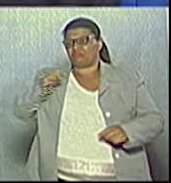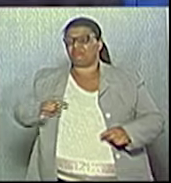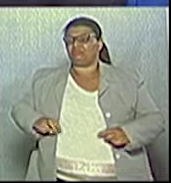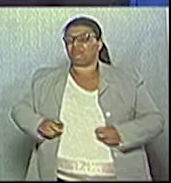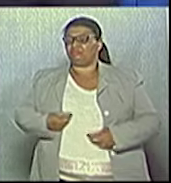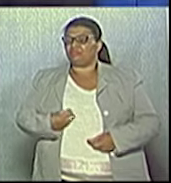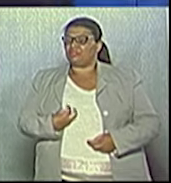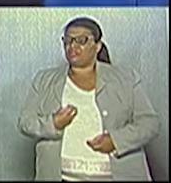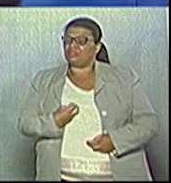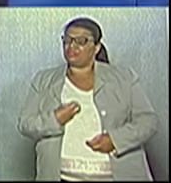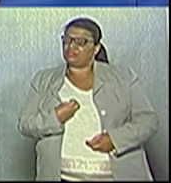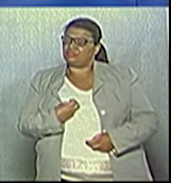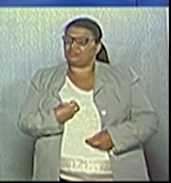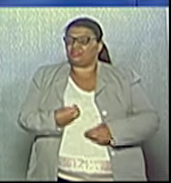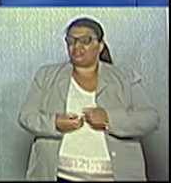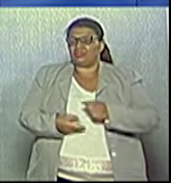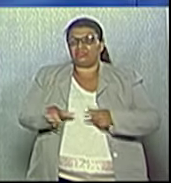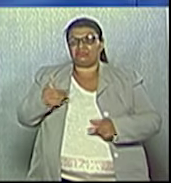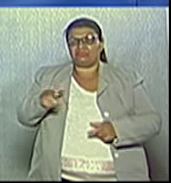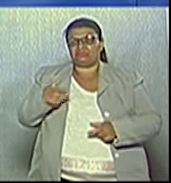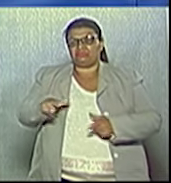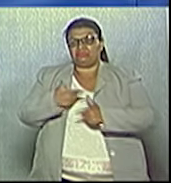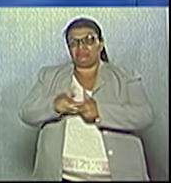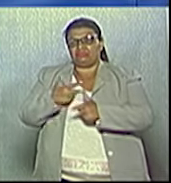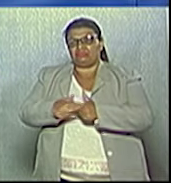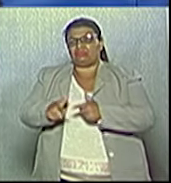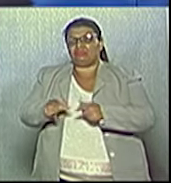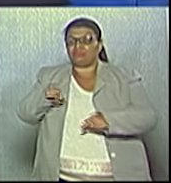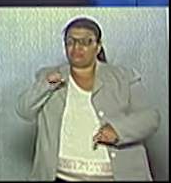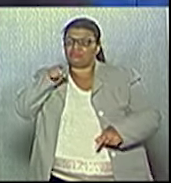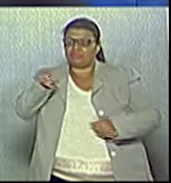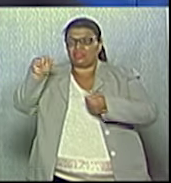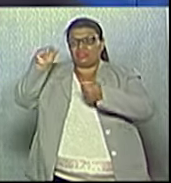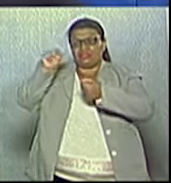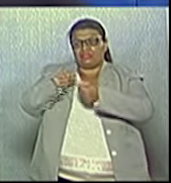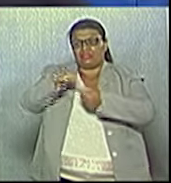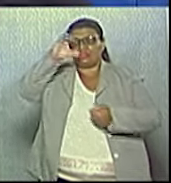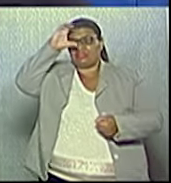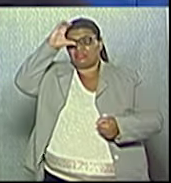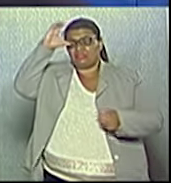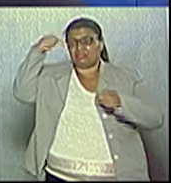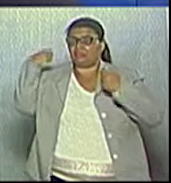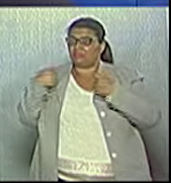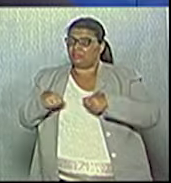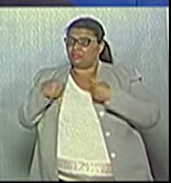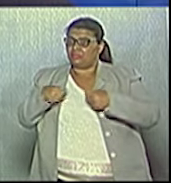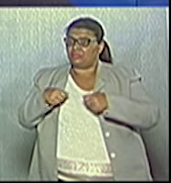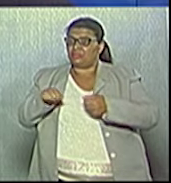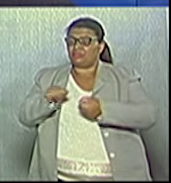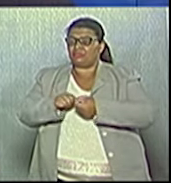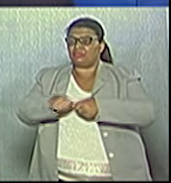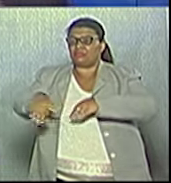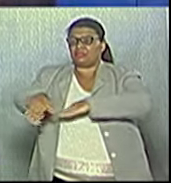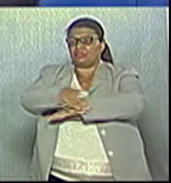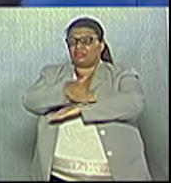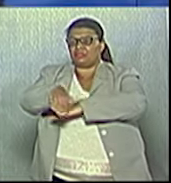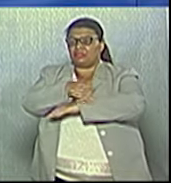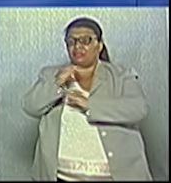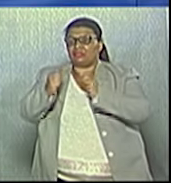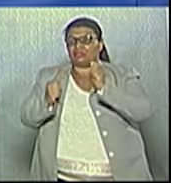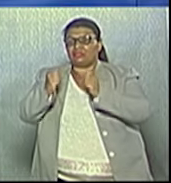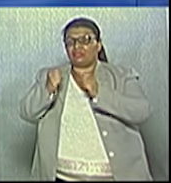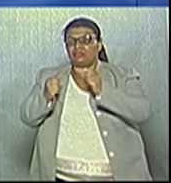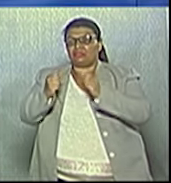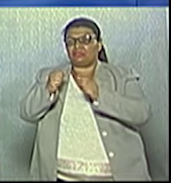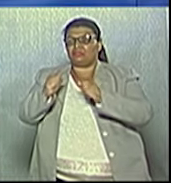complexidade foi vocês que não promoveram. Candidato, nós precisamos liberar aquele pedágio para os veículos com